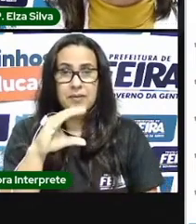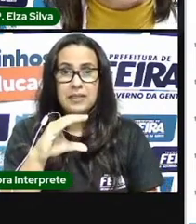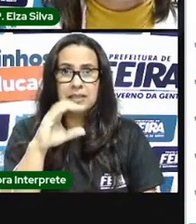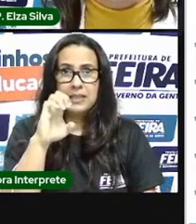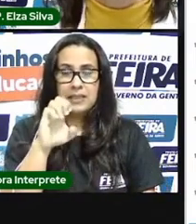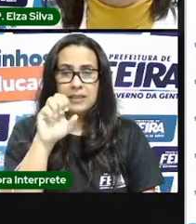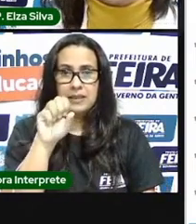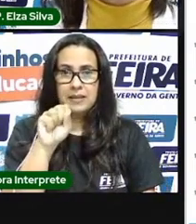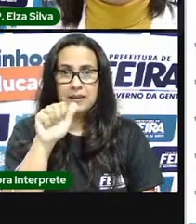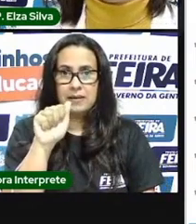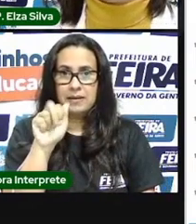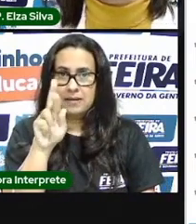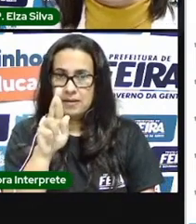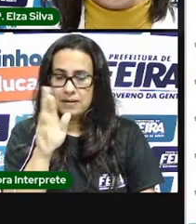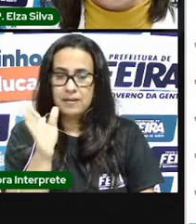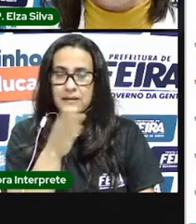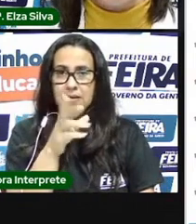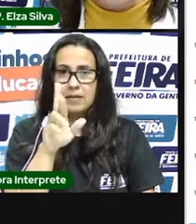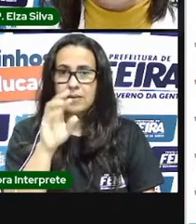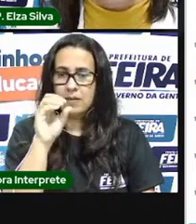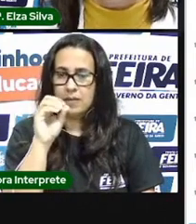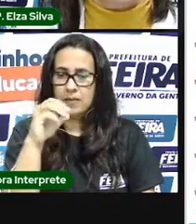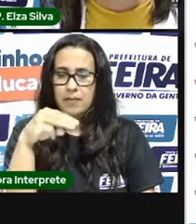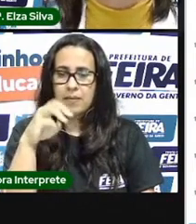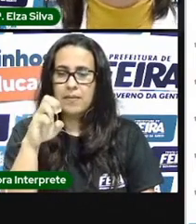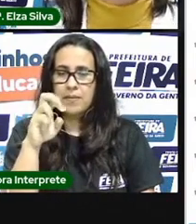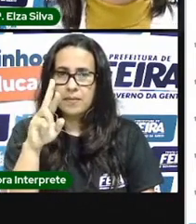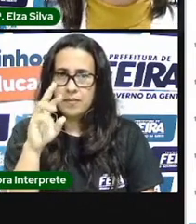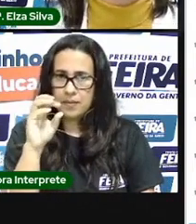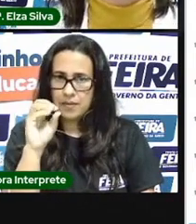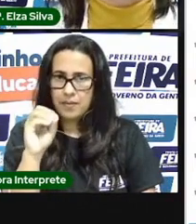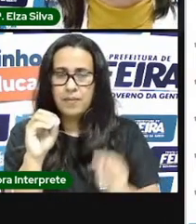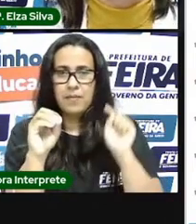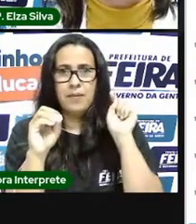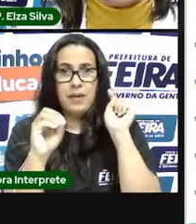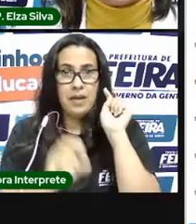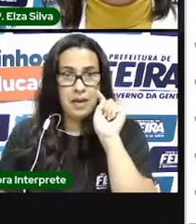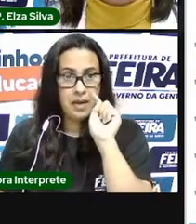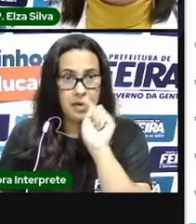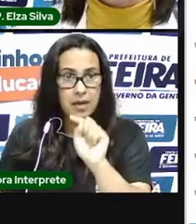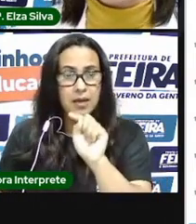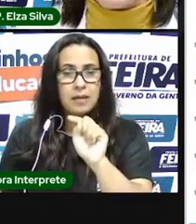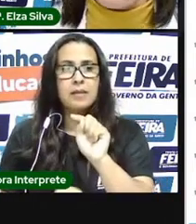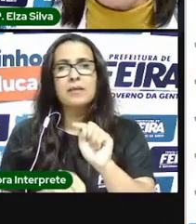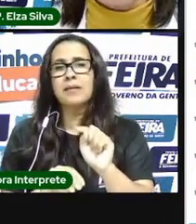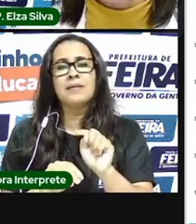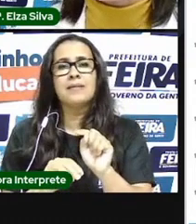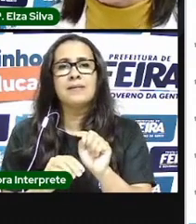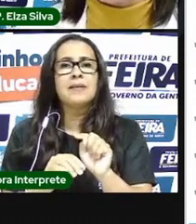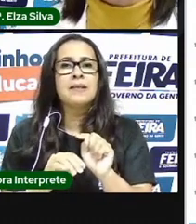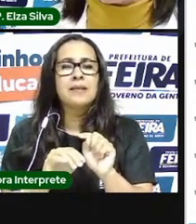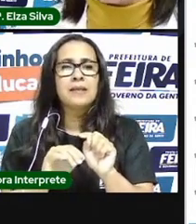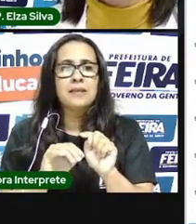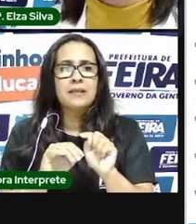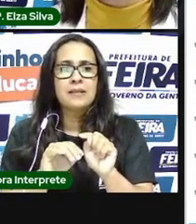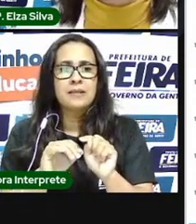conheça um pouquinho mais sobre esse pintor o nosso conterrâneo de um modo geral nas